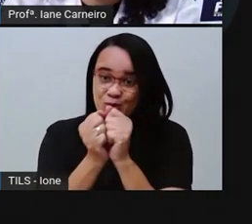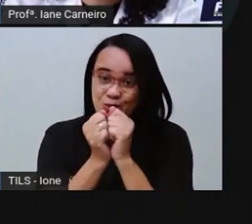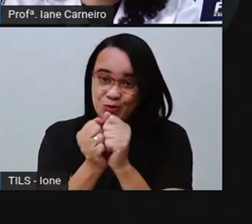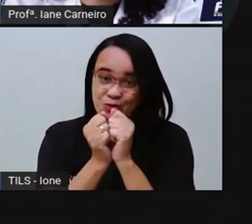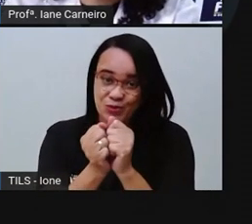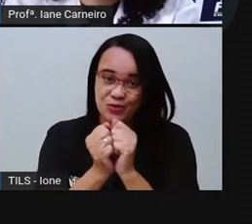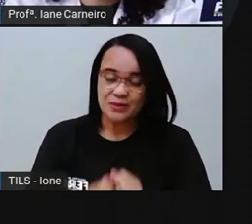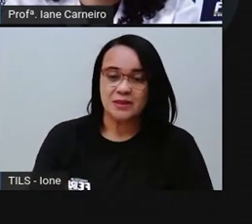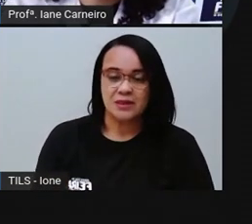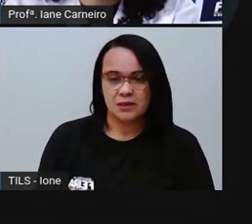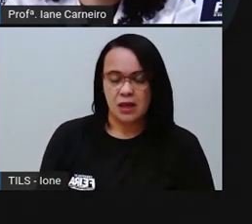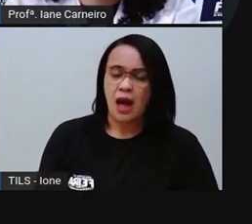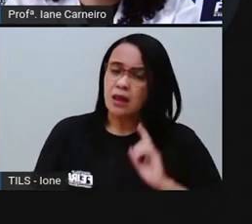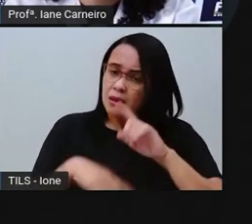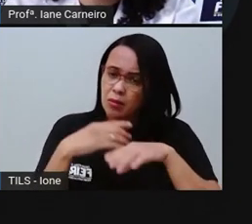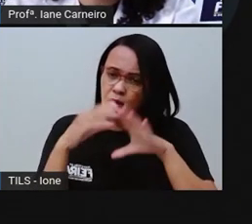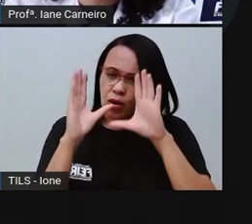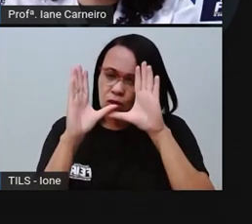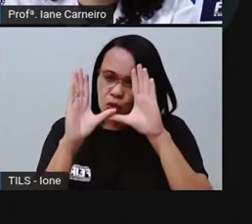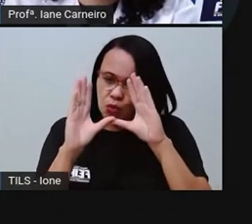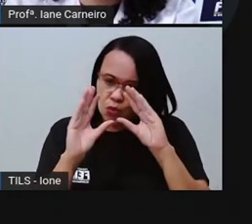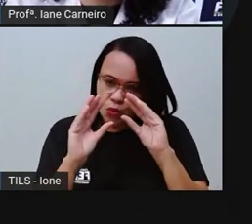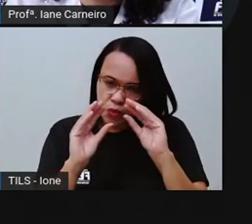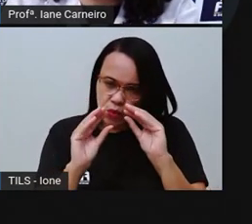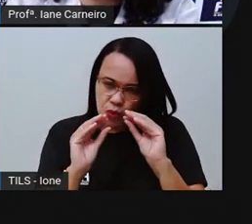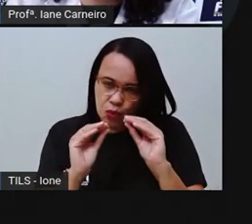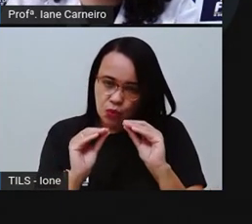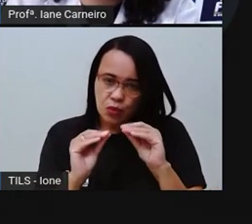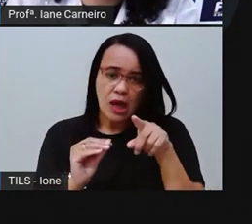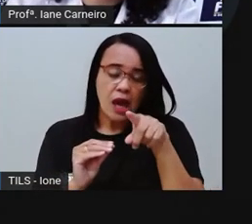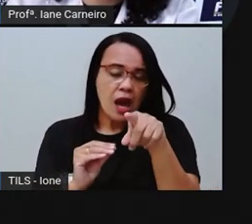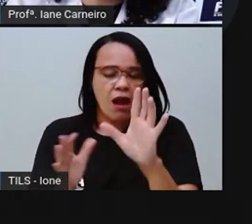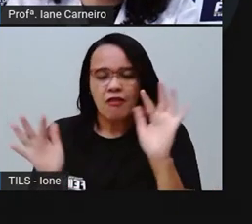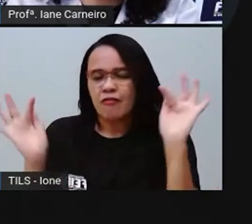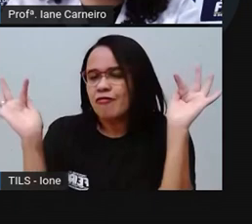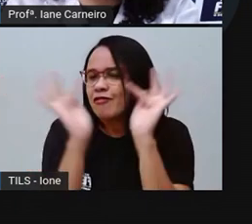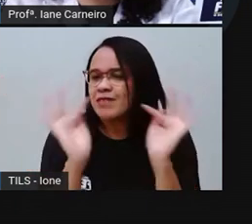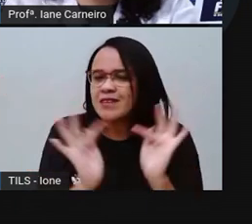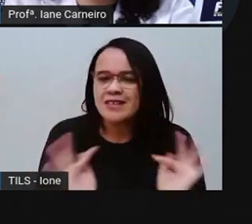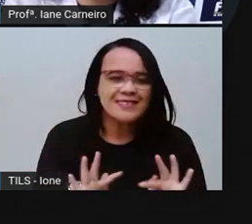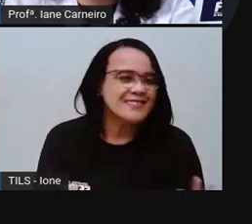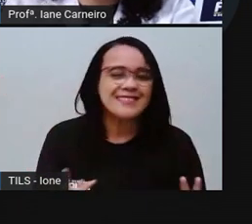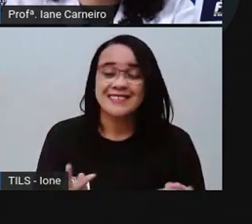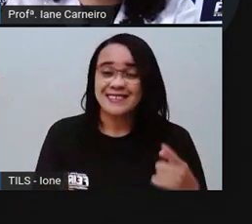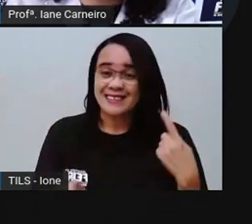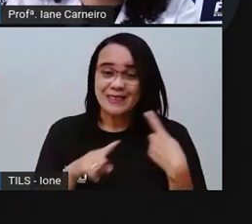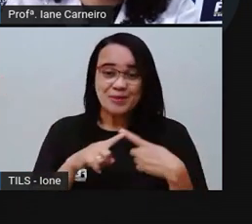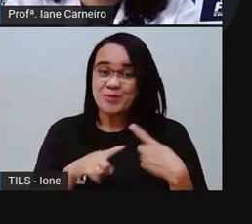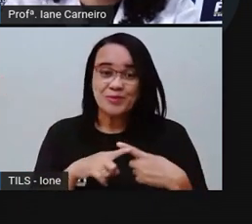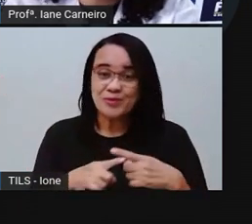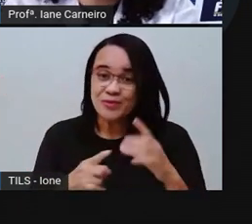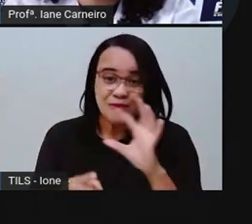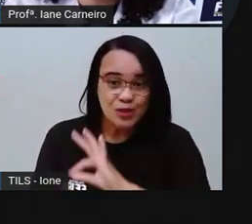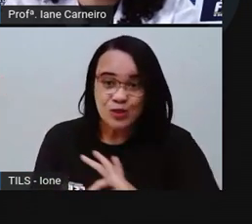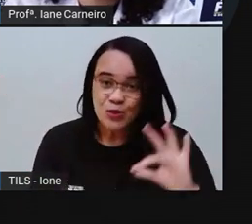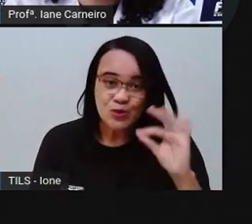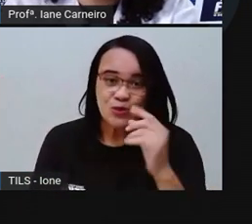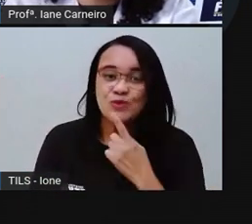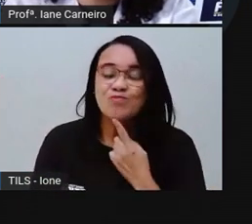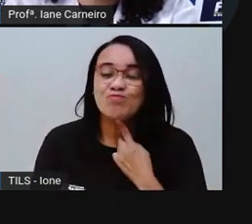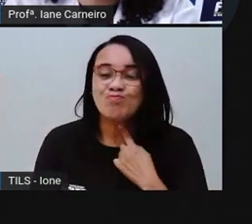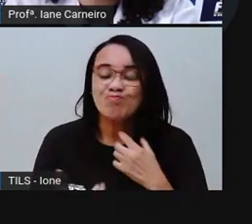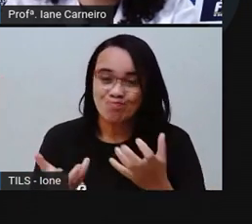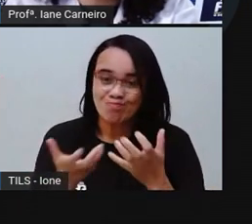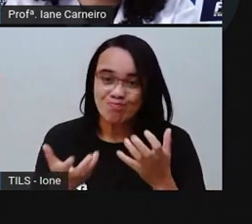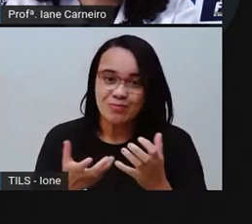A noite foi chegando e a Centopeia estava muito feliz com todas as aventuras daquele dia. De repente, se